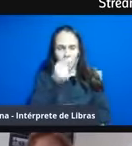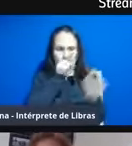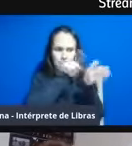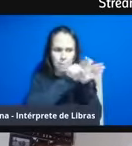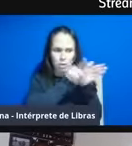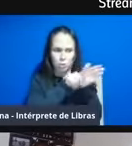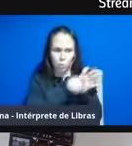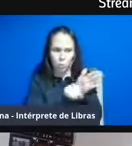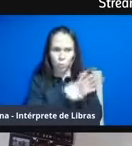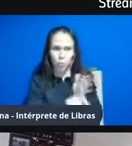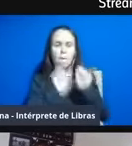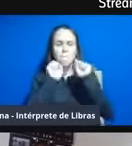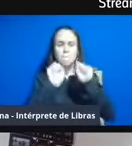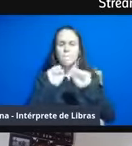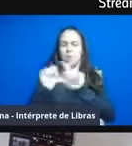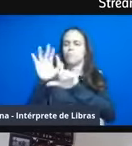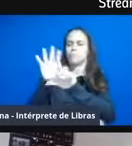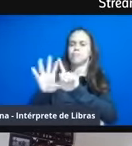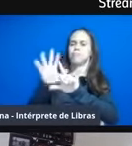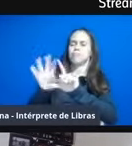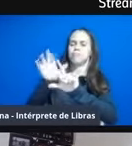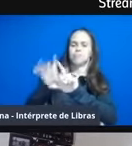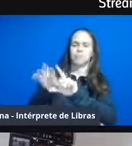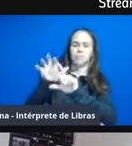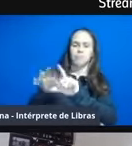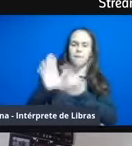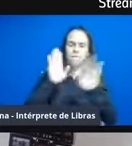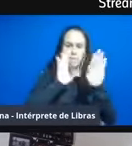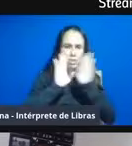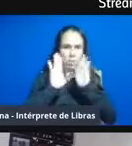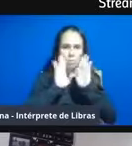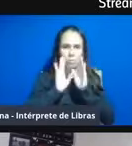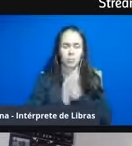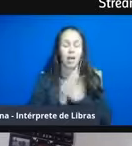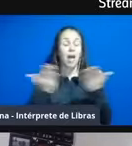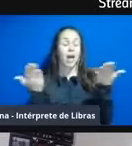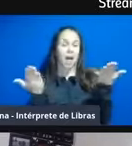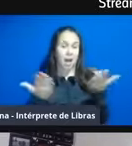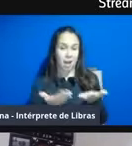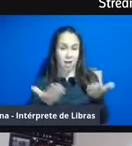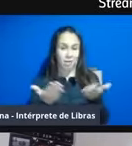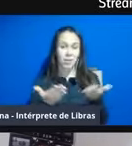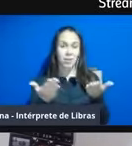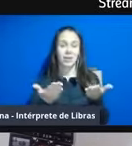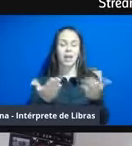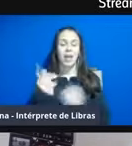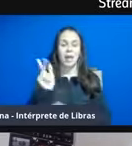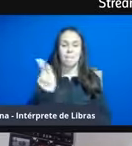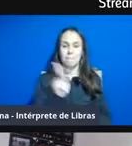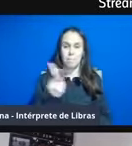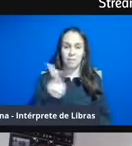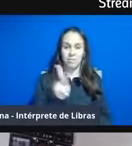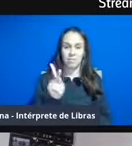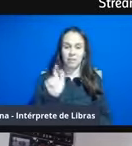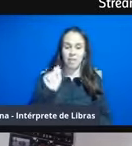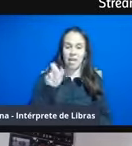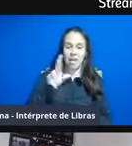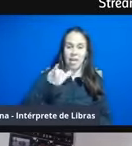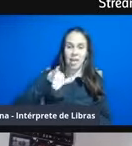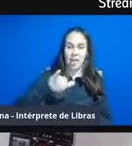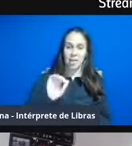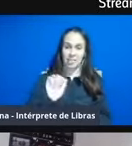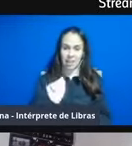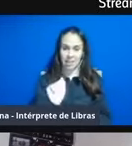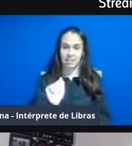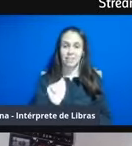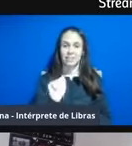pelo chat da transmissão no Facebook. Agora eu passo a palavra, então, para a professora Andréia Inês Goldschmidt.